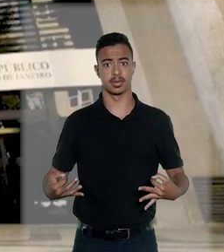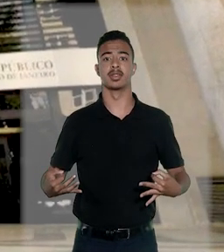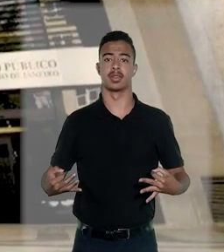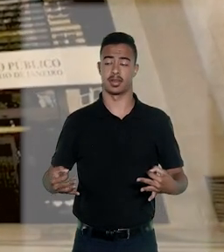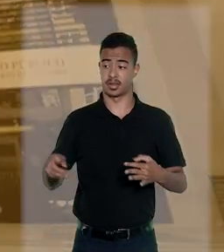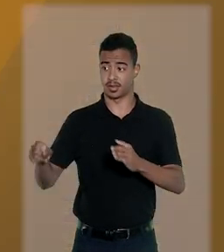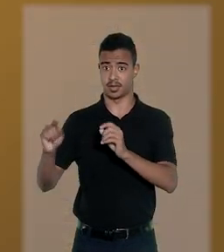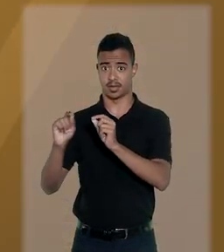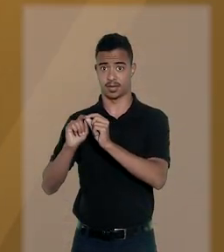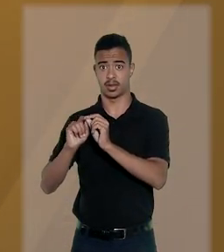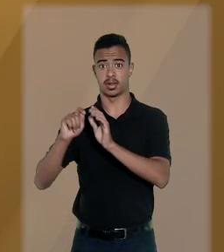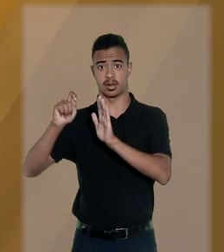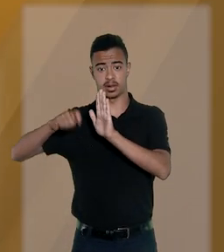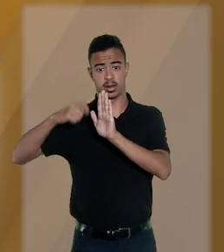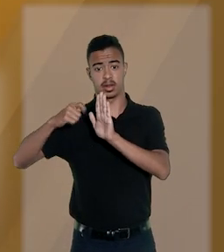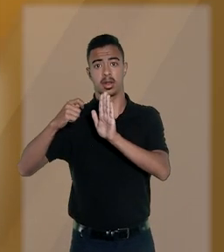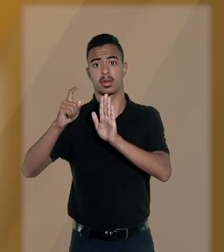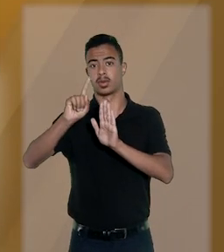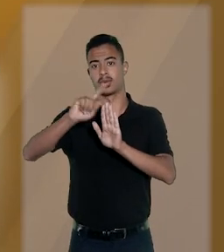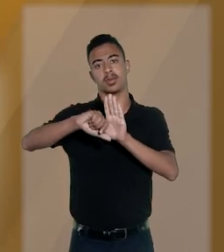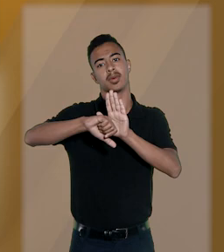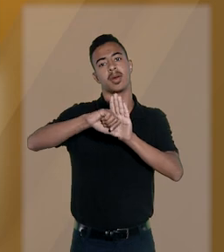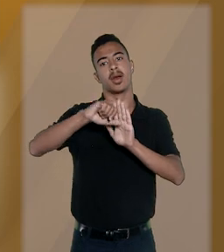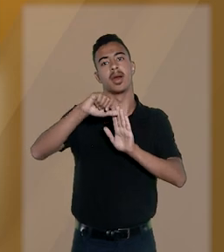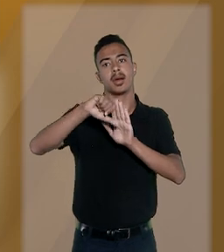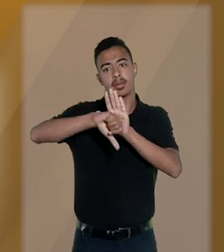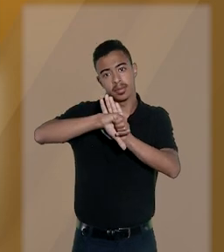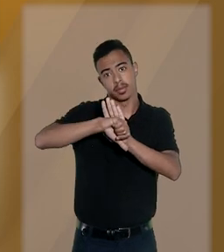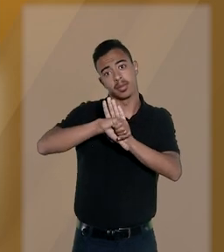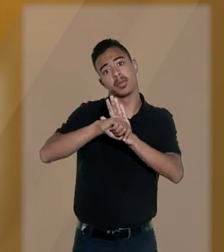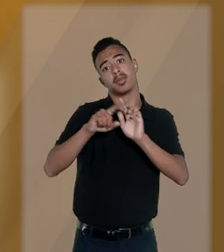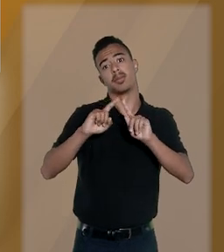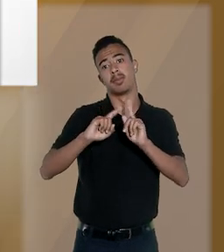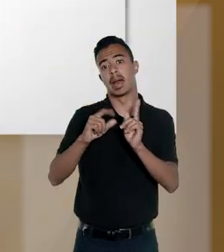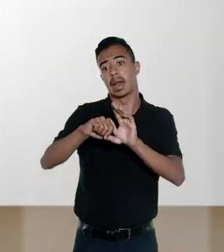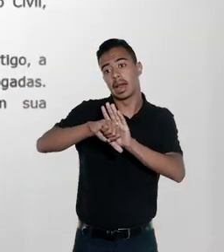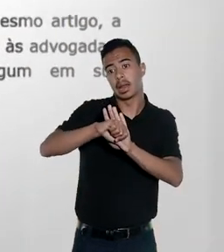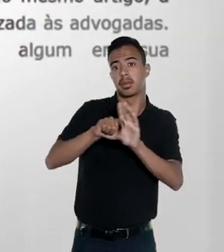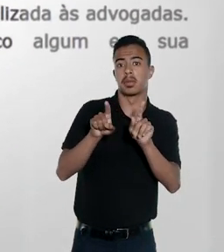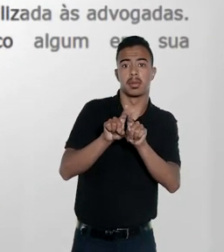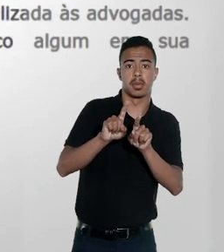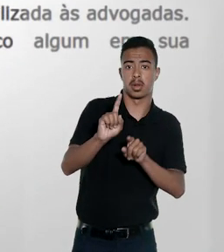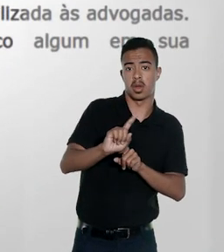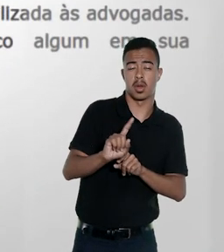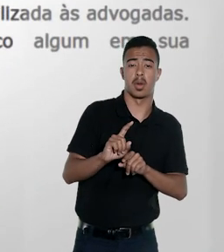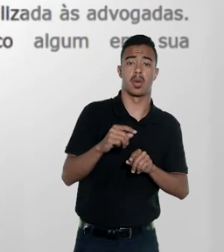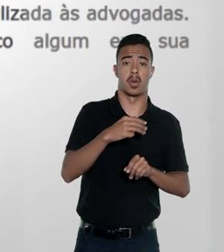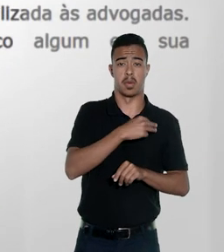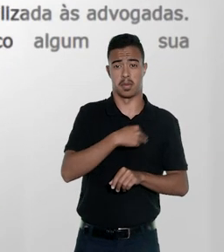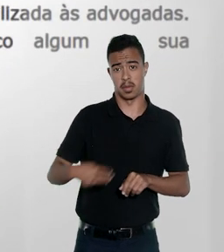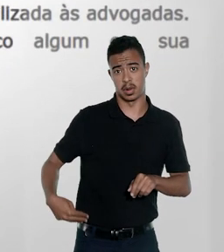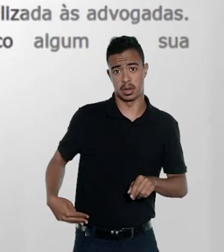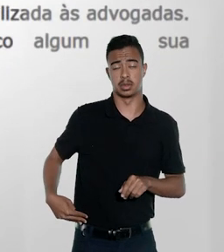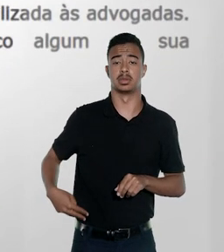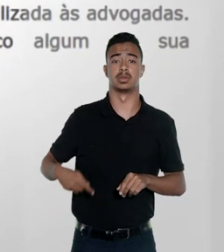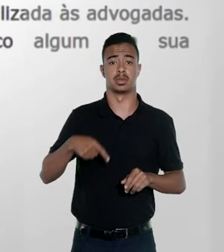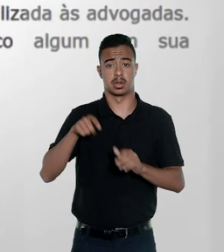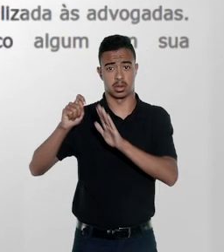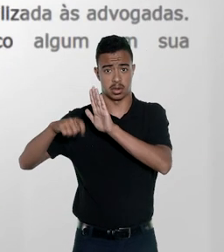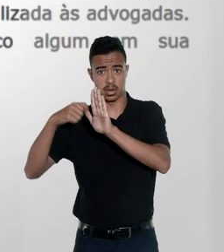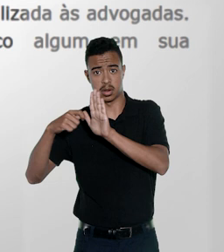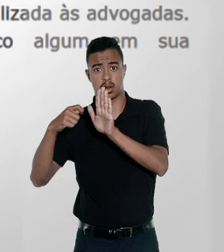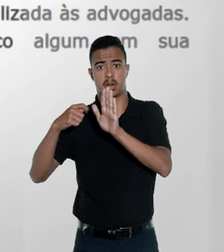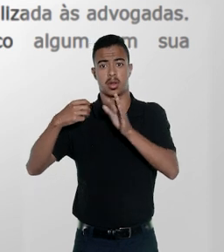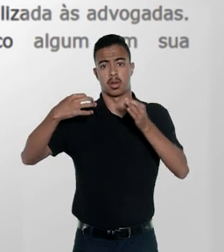louvável, a realização no caso não foi legal, muito menos criminosa. O ministro destacou que a realização da